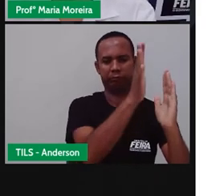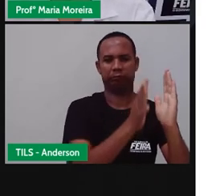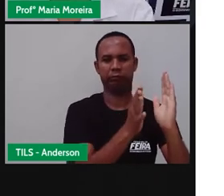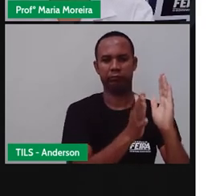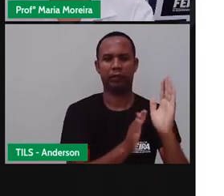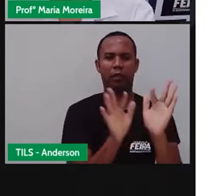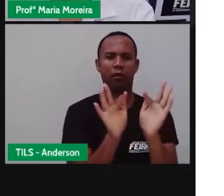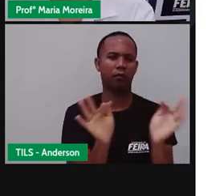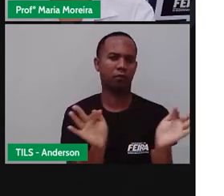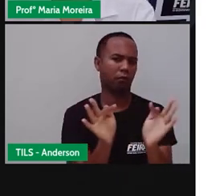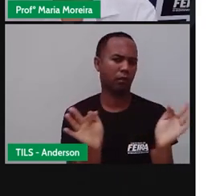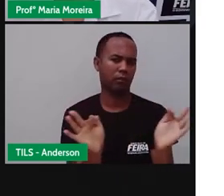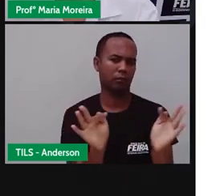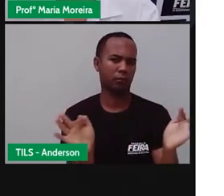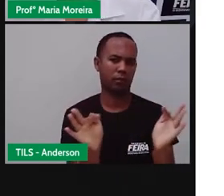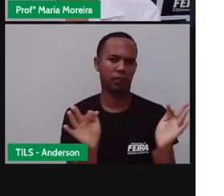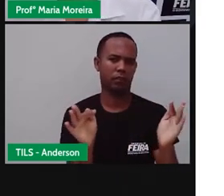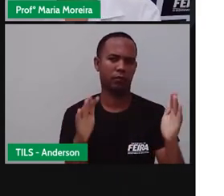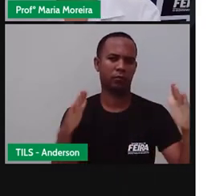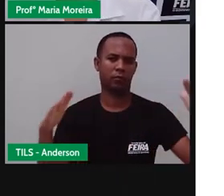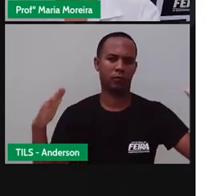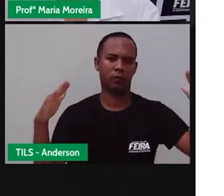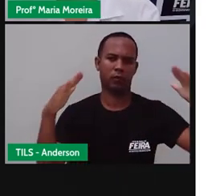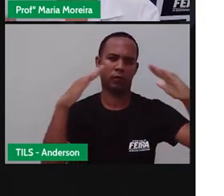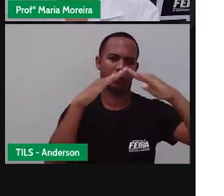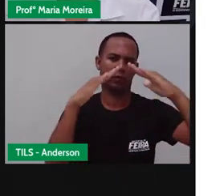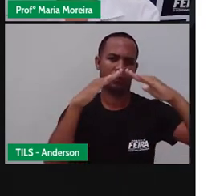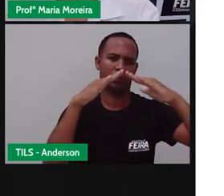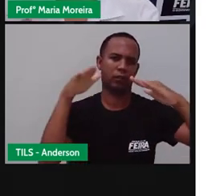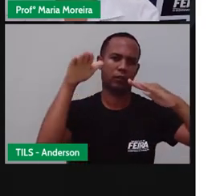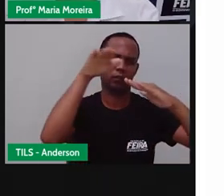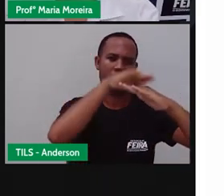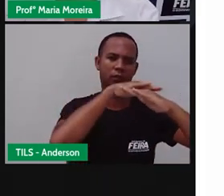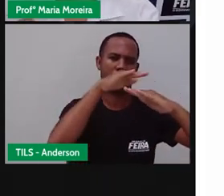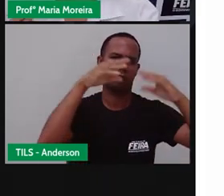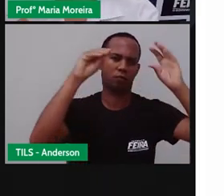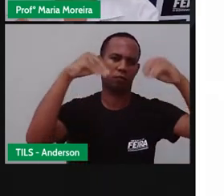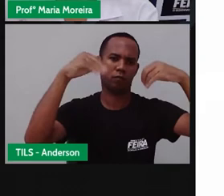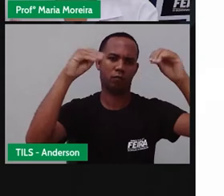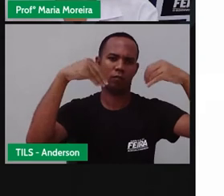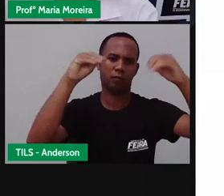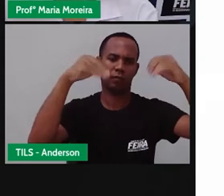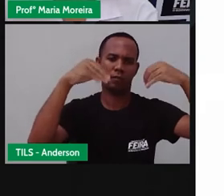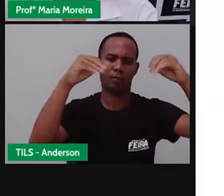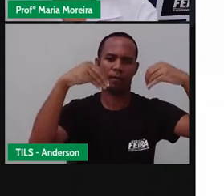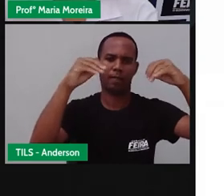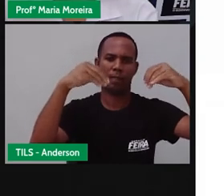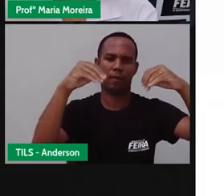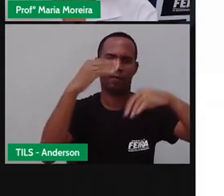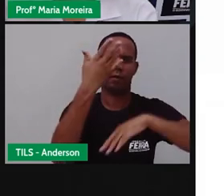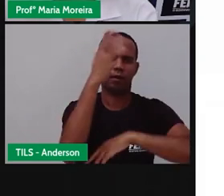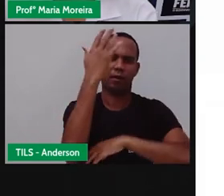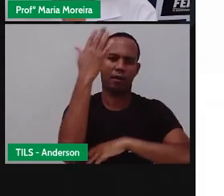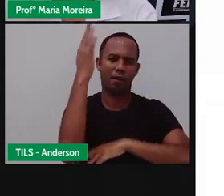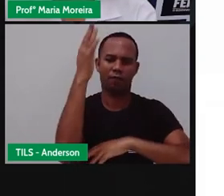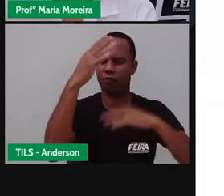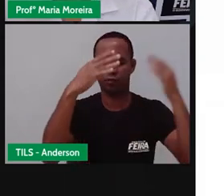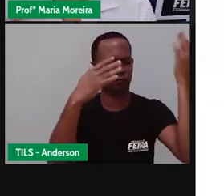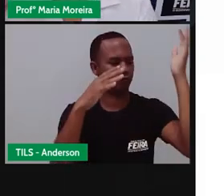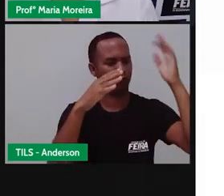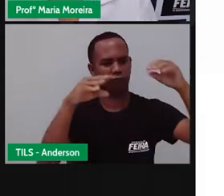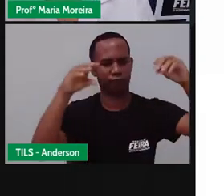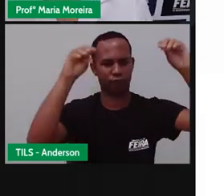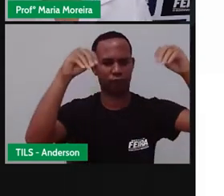Principalmente, aqui do nosso Nordeste. O quê? Onde o quê? A distribuição de renda, ela não é tão igualitária. Ela não é igualitária em